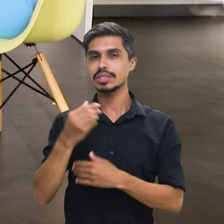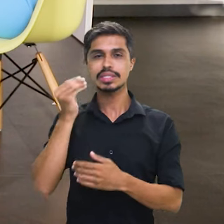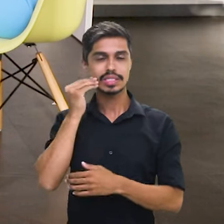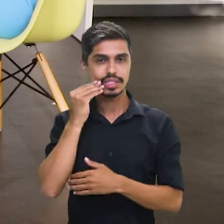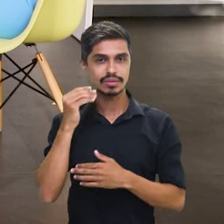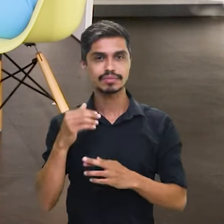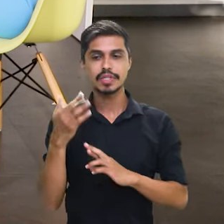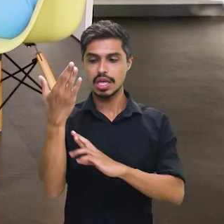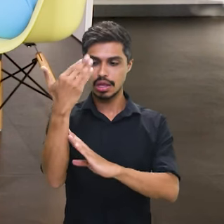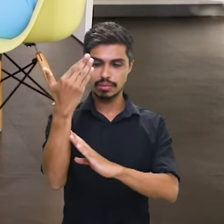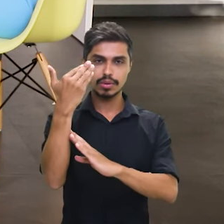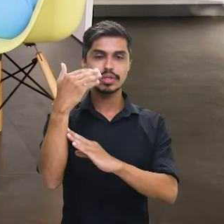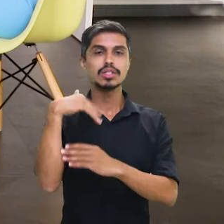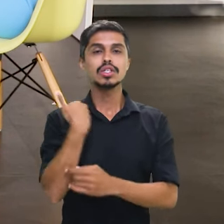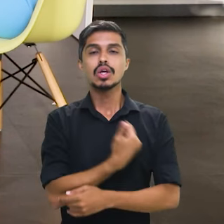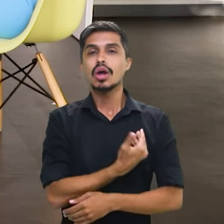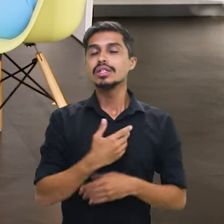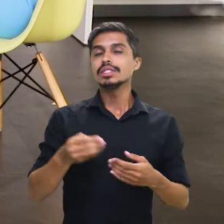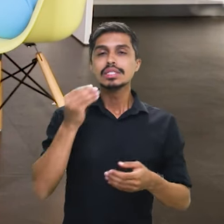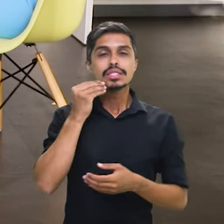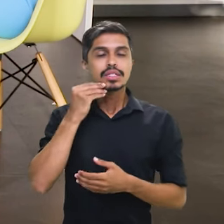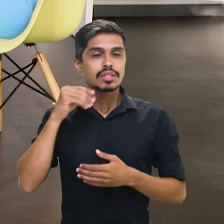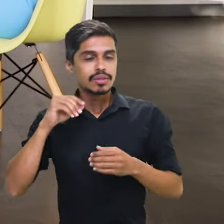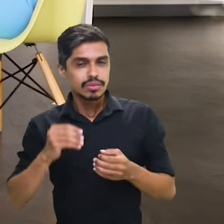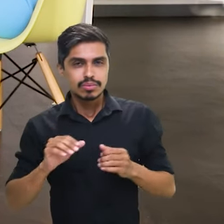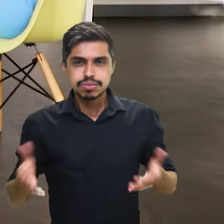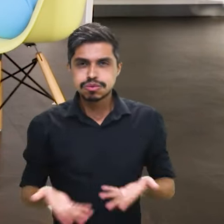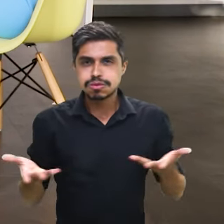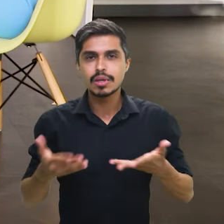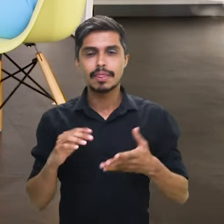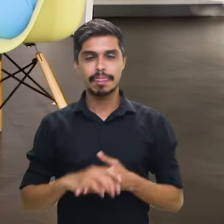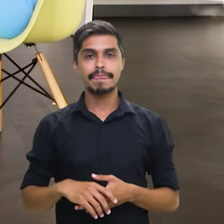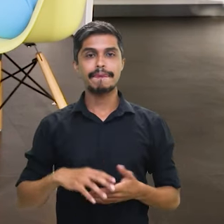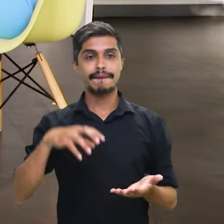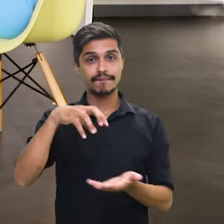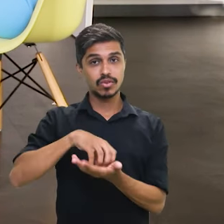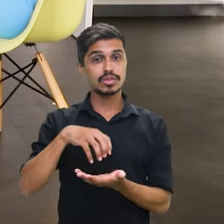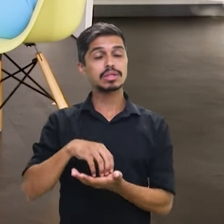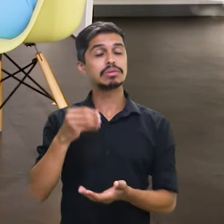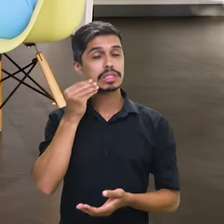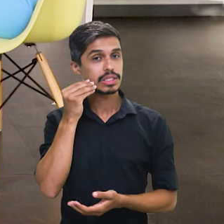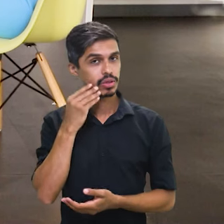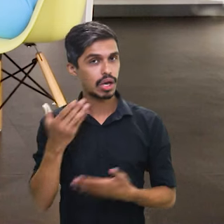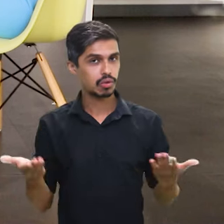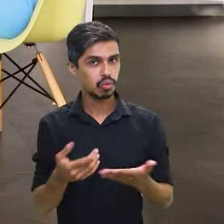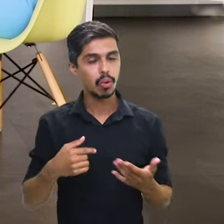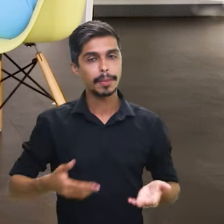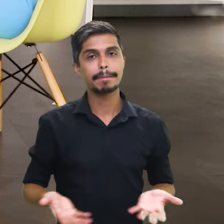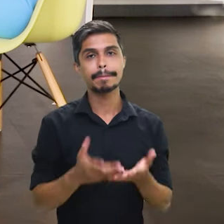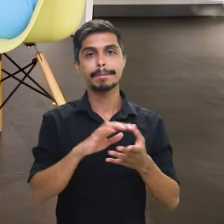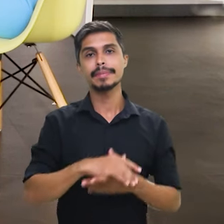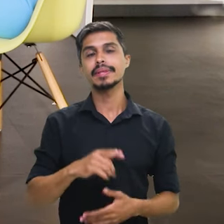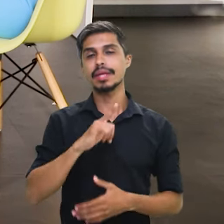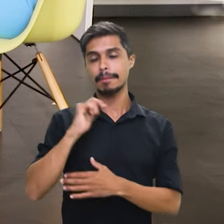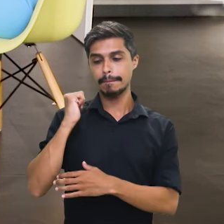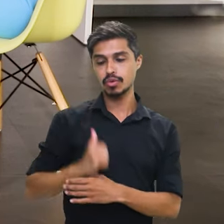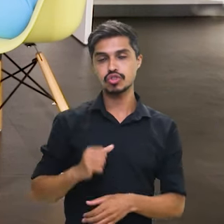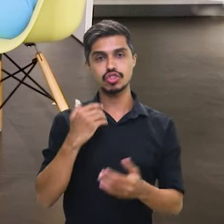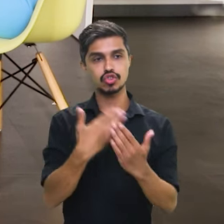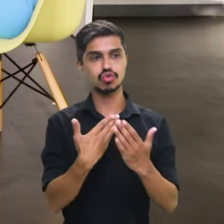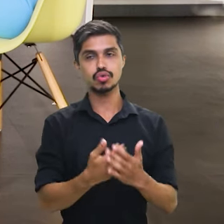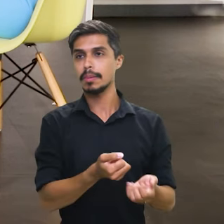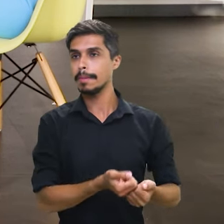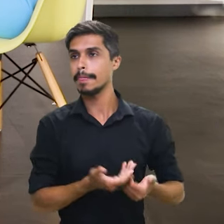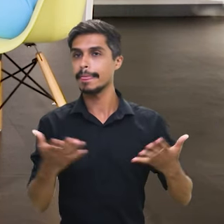super atento, é um parceiro importante da Fundação Cultural Palmares. Assinamos agora recentemente uma ampliação das bolsas de